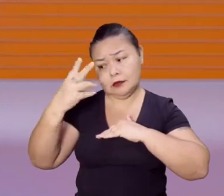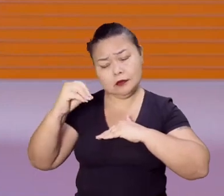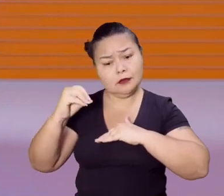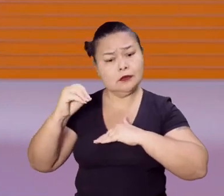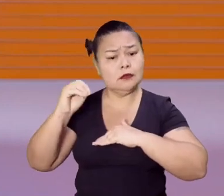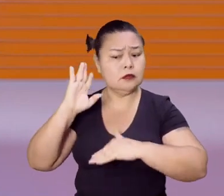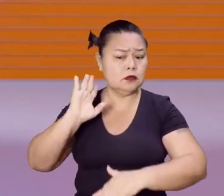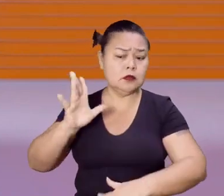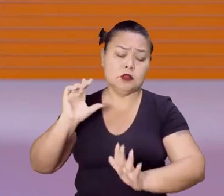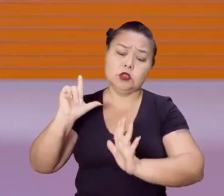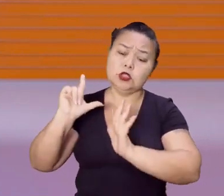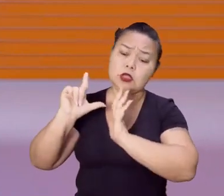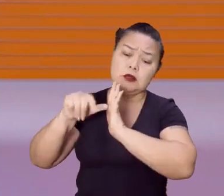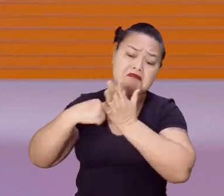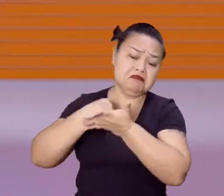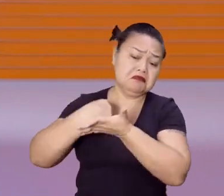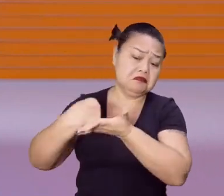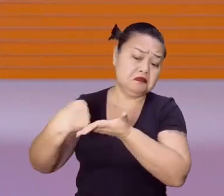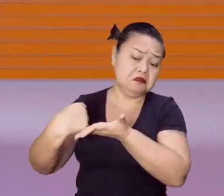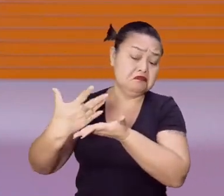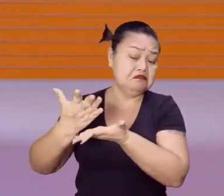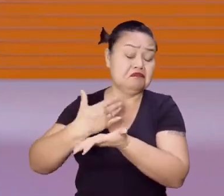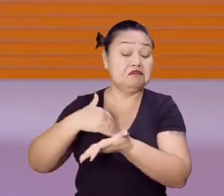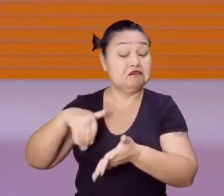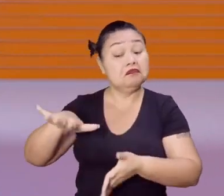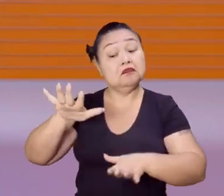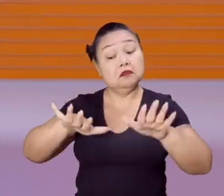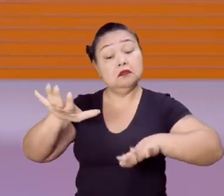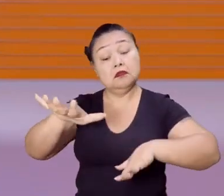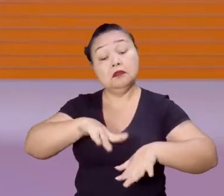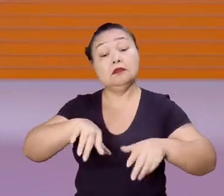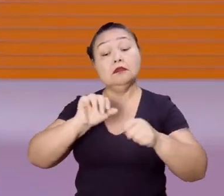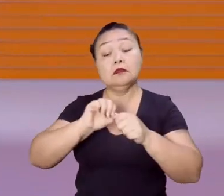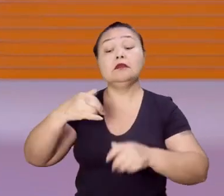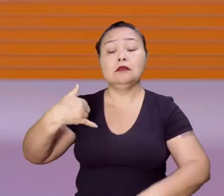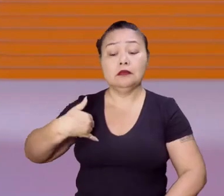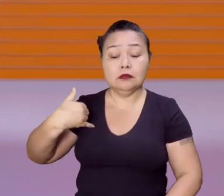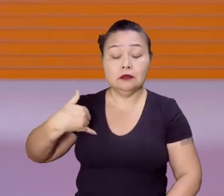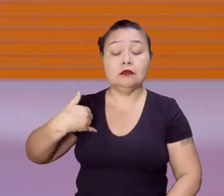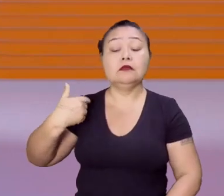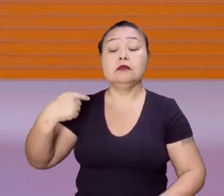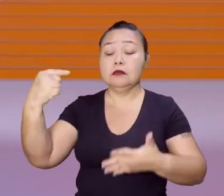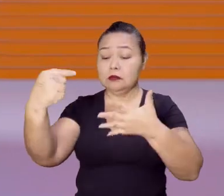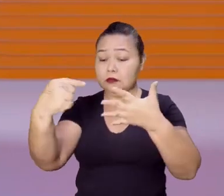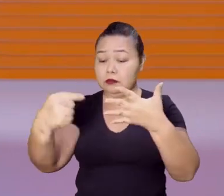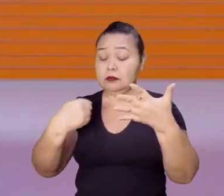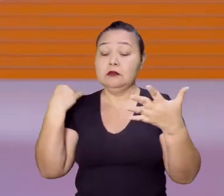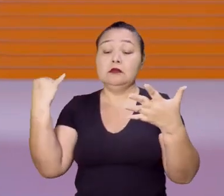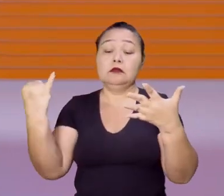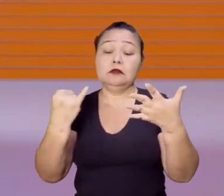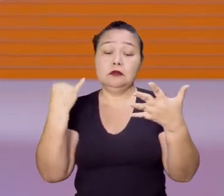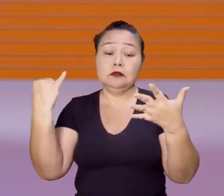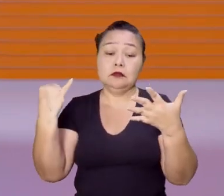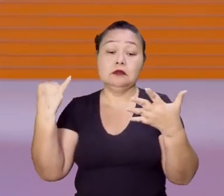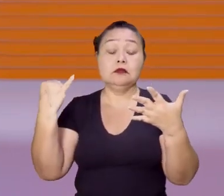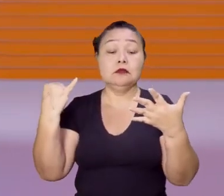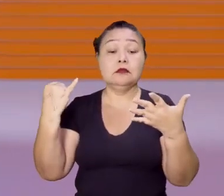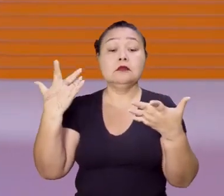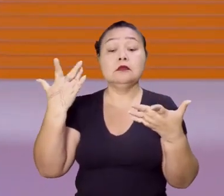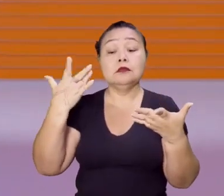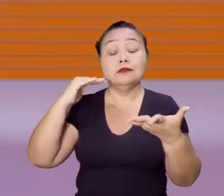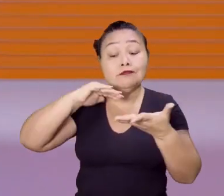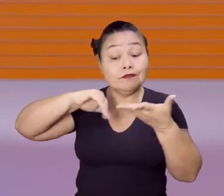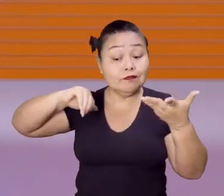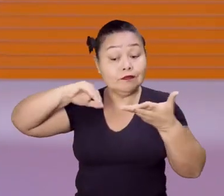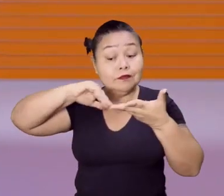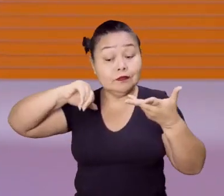anos já é tarde, dependendo da área. Então, gente, a idade é um critério importante, um critério que elimina